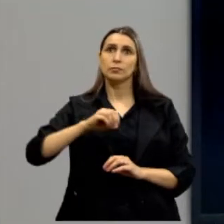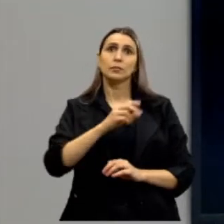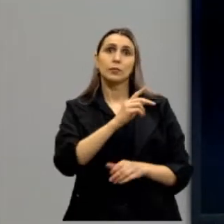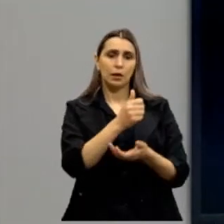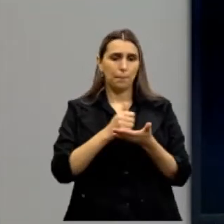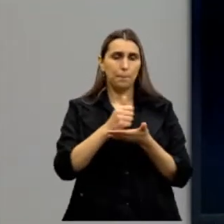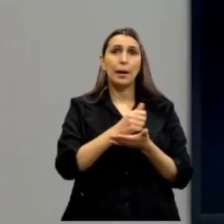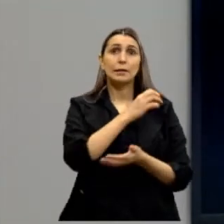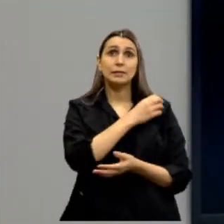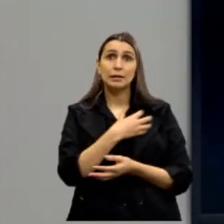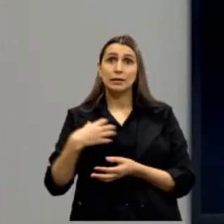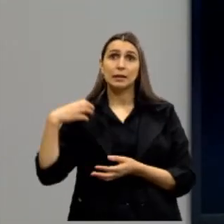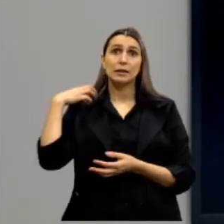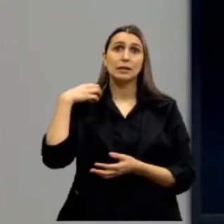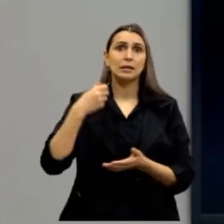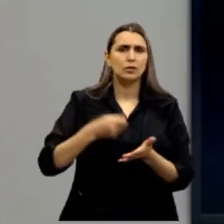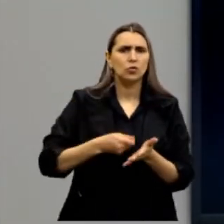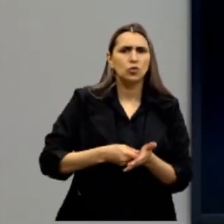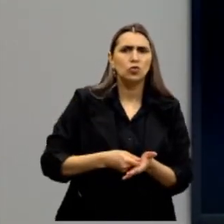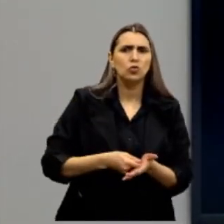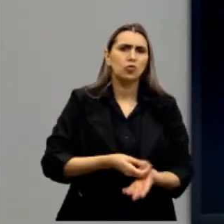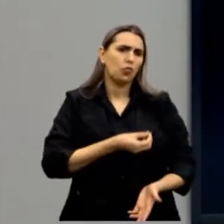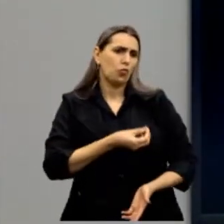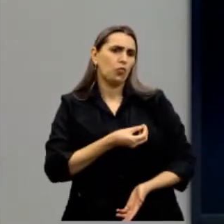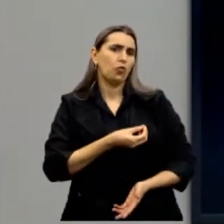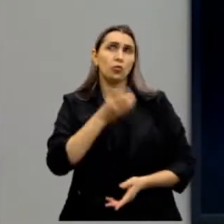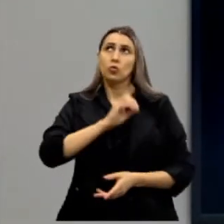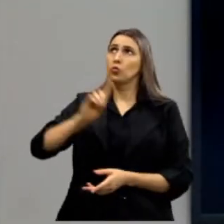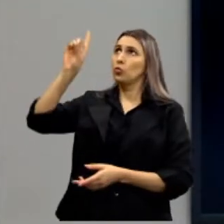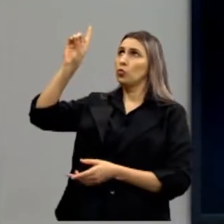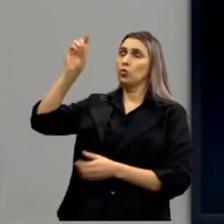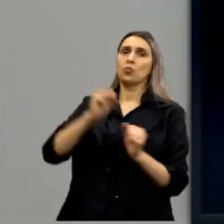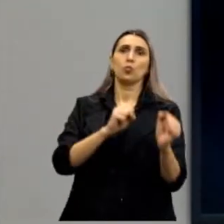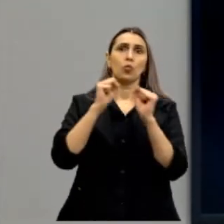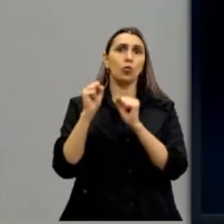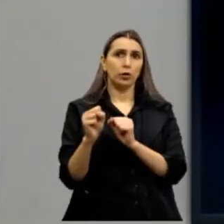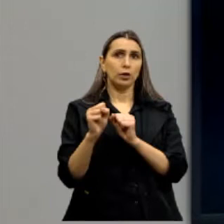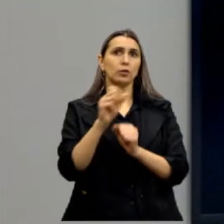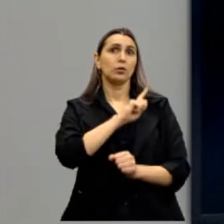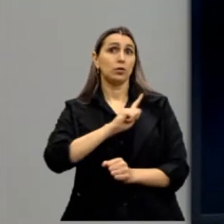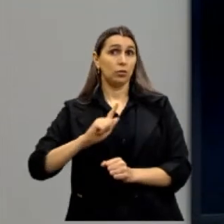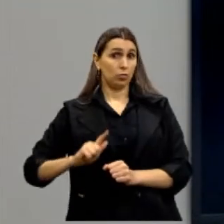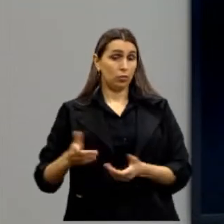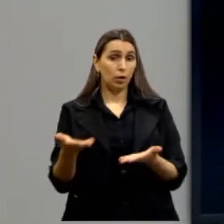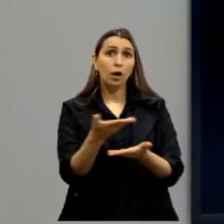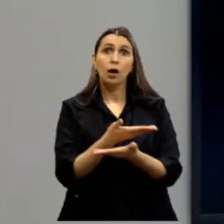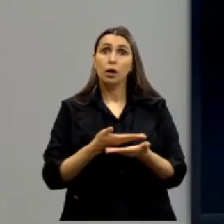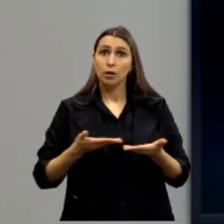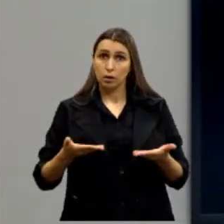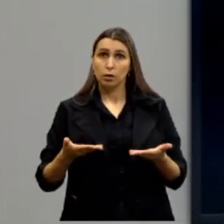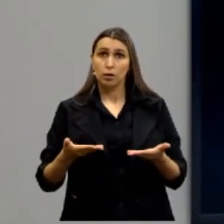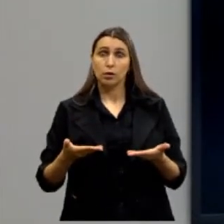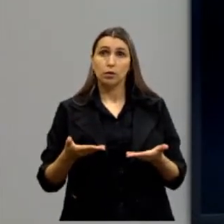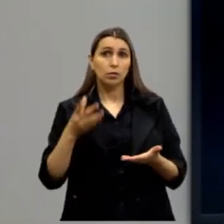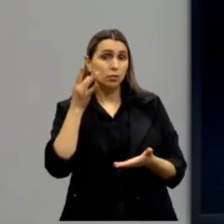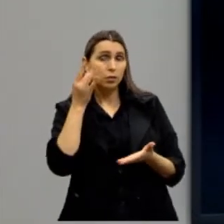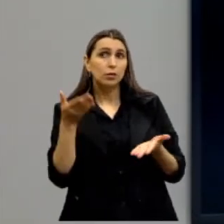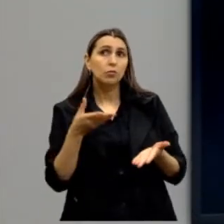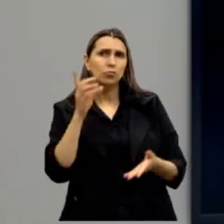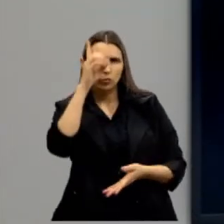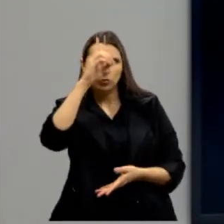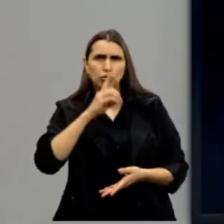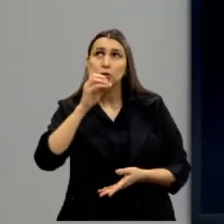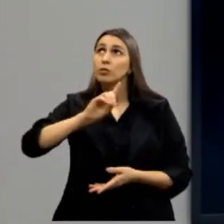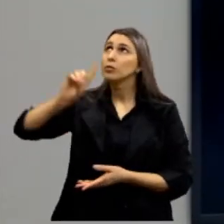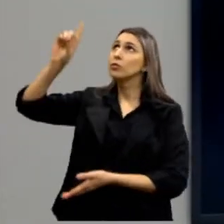afirmou a existência de um direito divino que legitimaria o poder exercido pelos governantes terrenos, então existe aí um direito